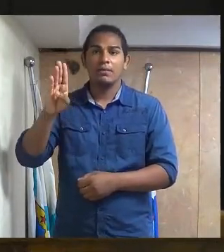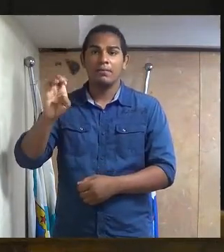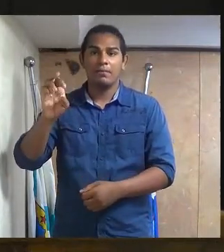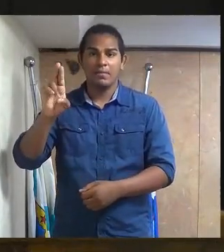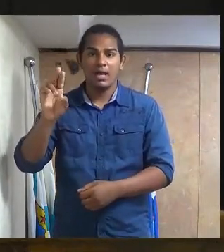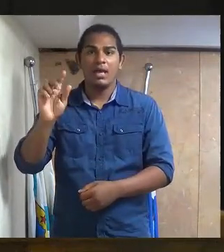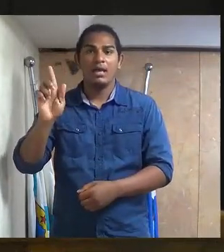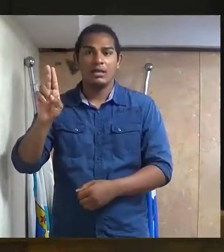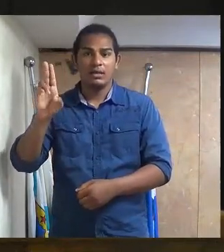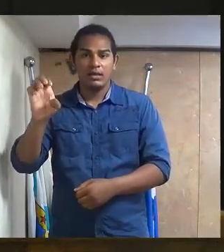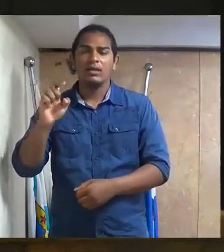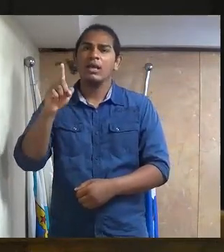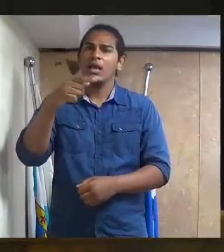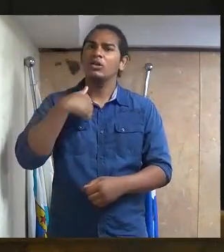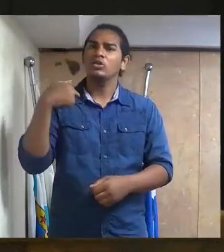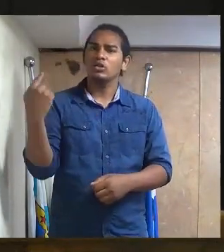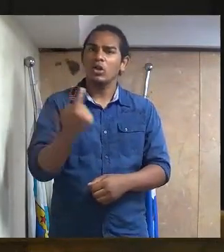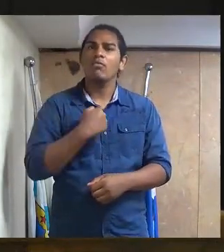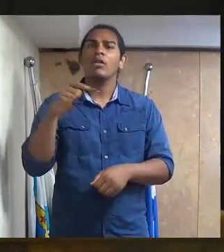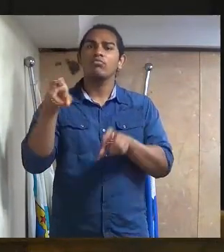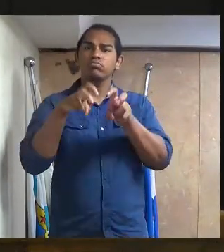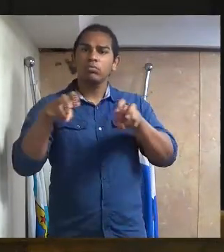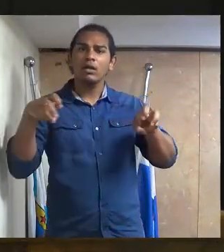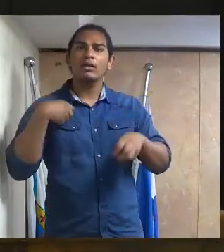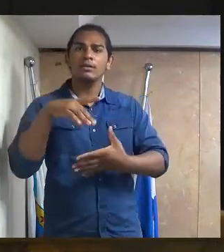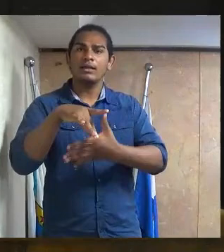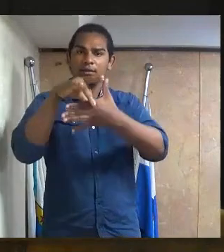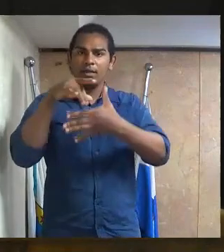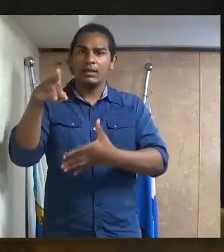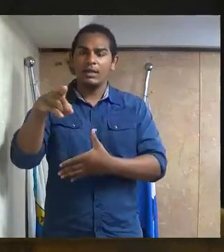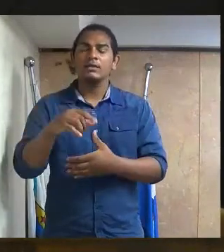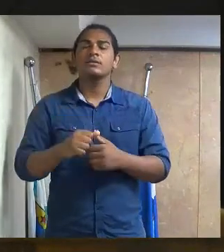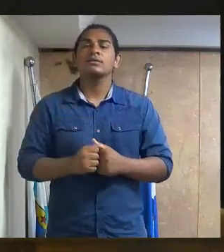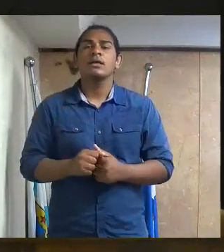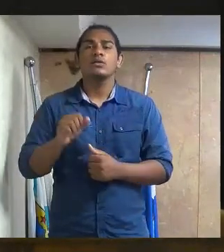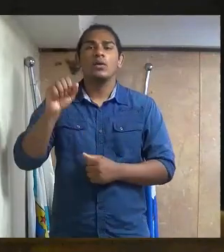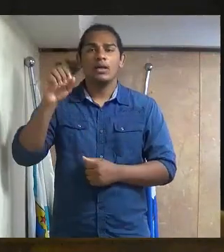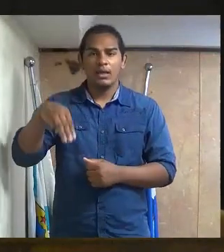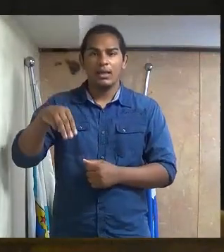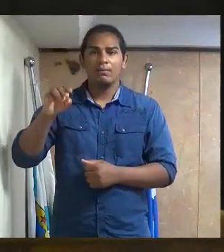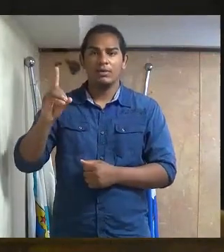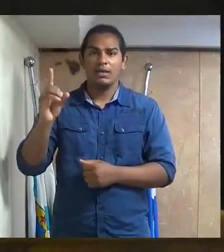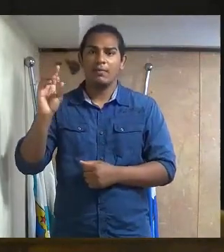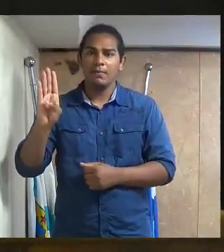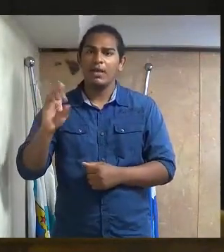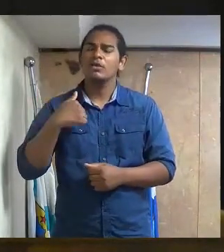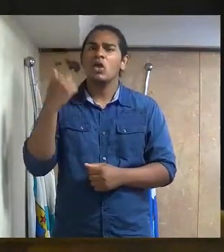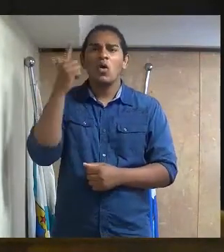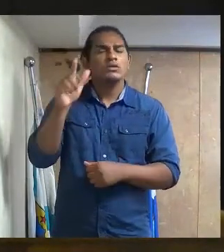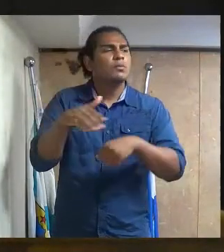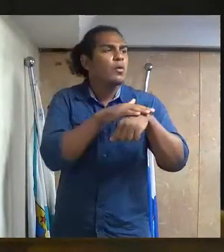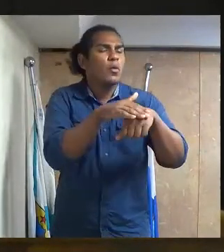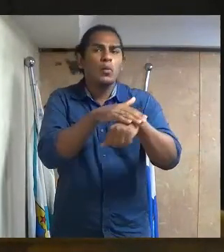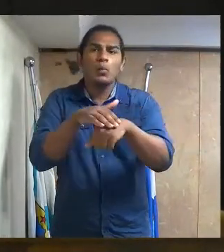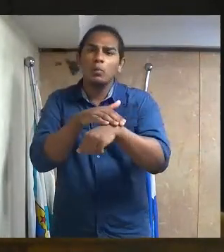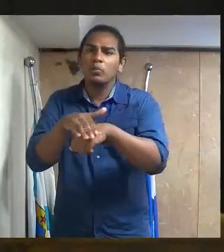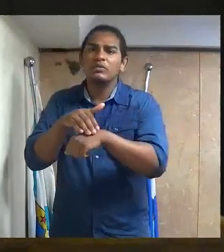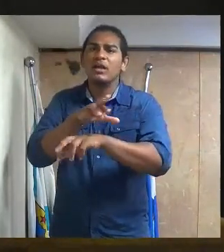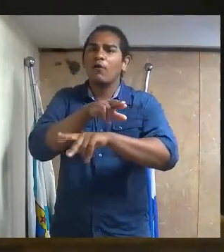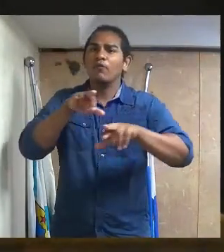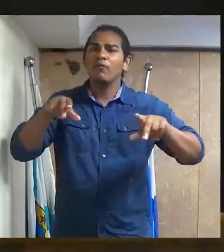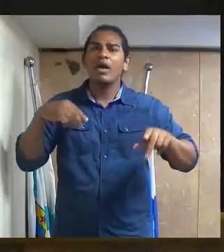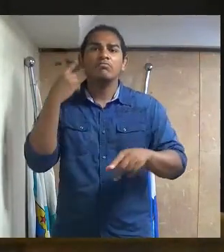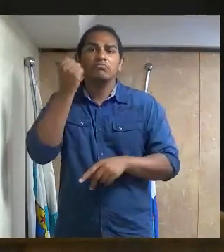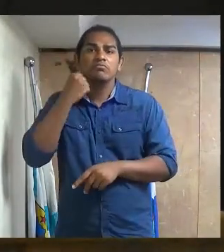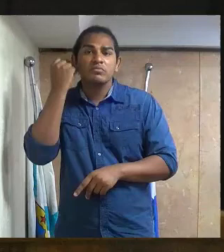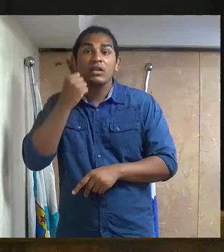bancada na liderança do Senado, do MDB. E nós podemos ali conversar com vários senadores e nós tivemos